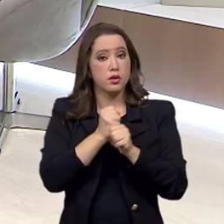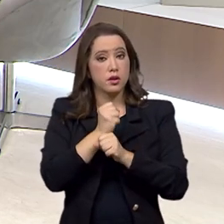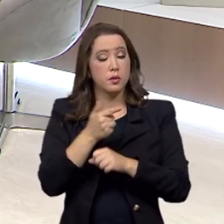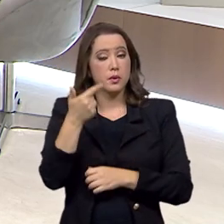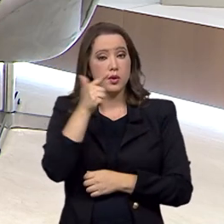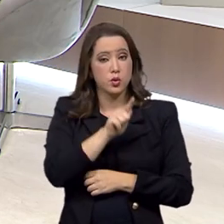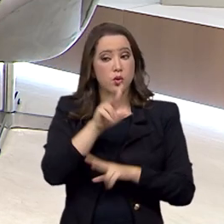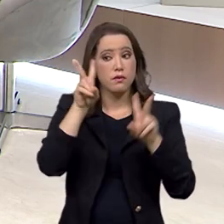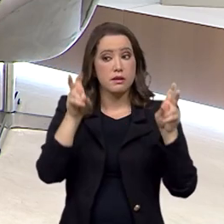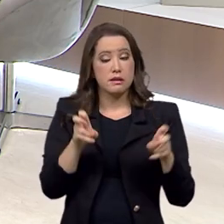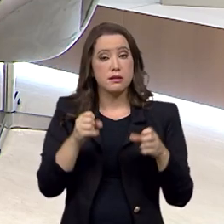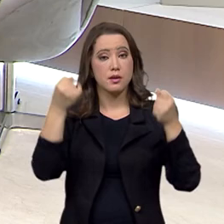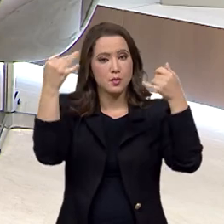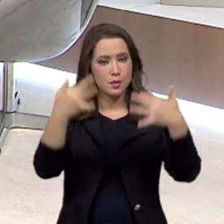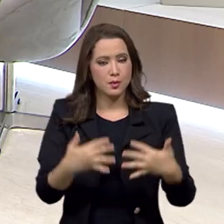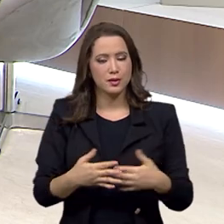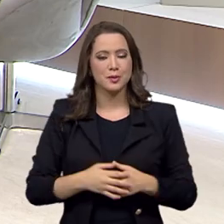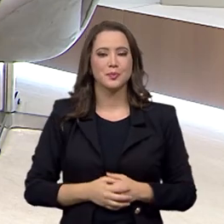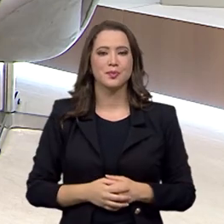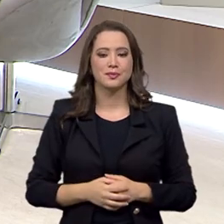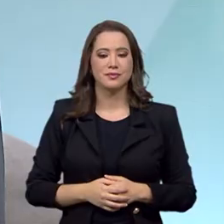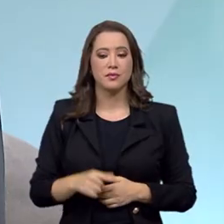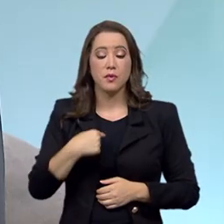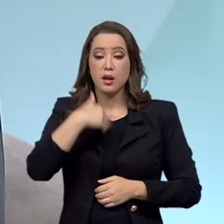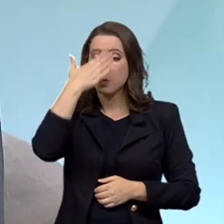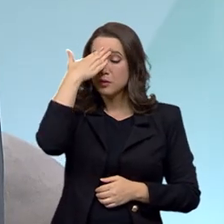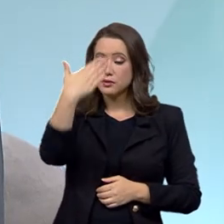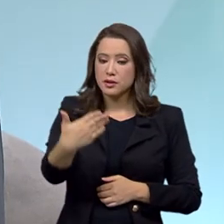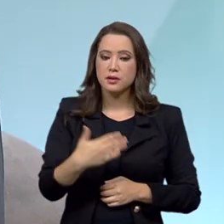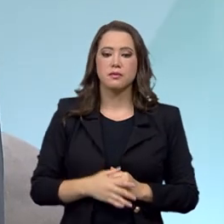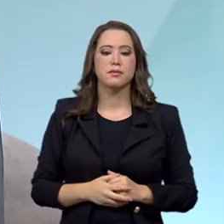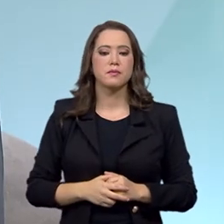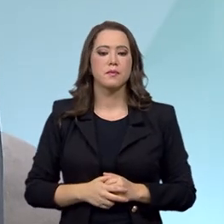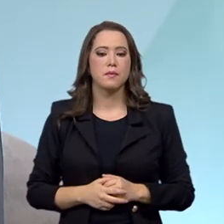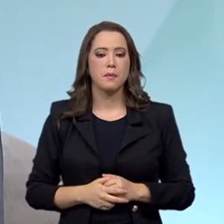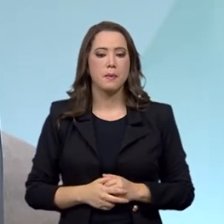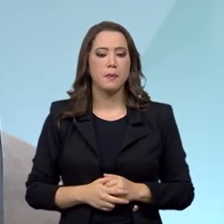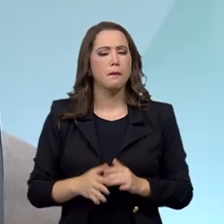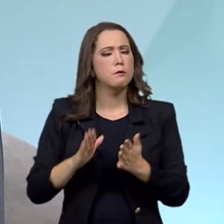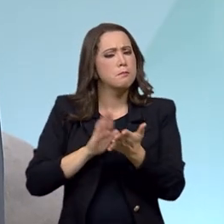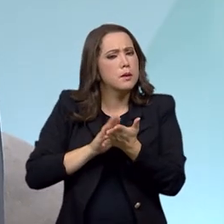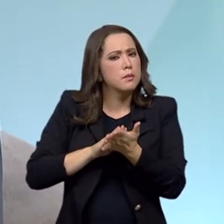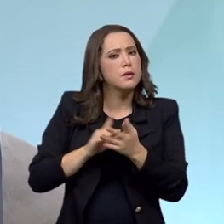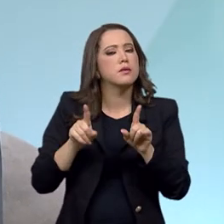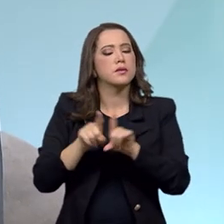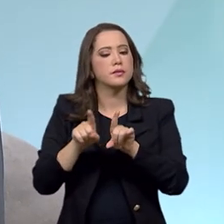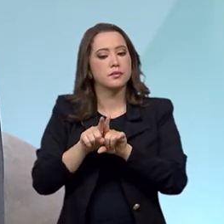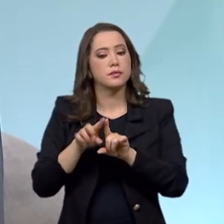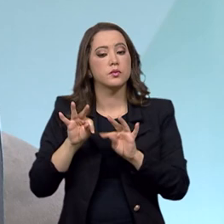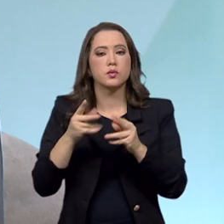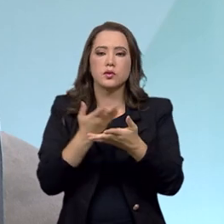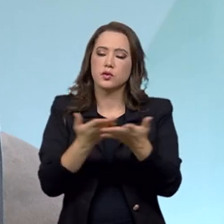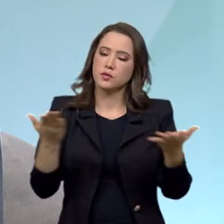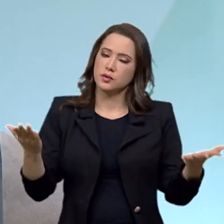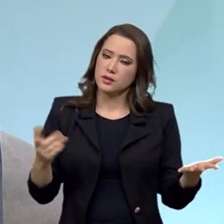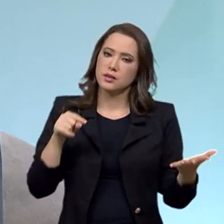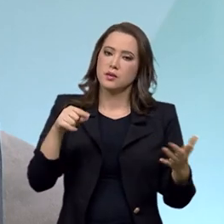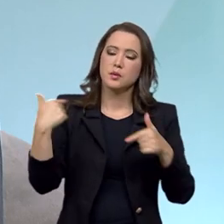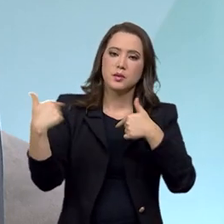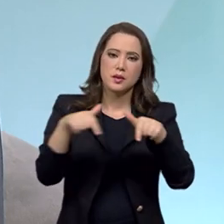sobre esse tema conosco de novo. Eu agradeço e parabenizo a todos pela